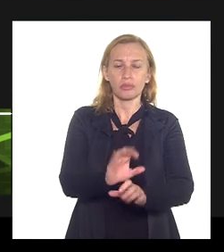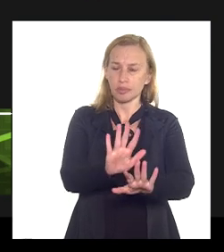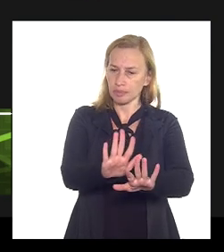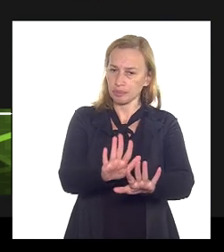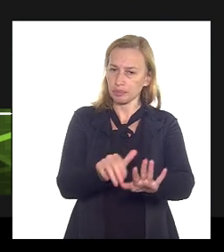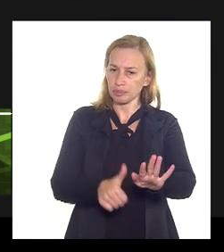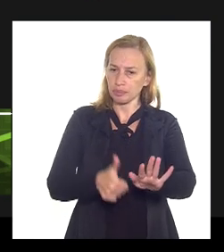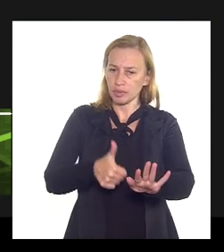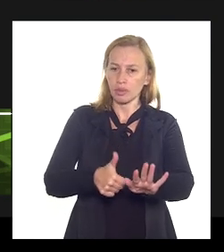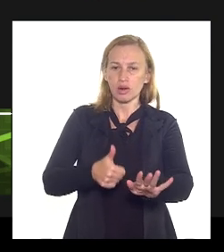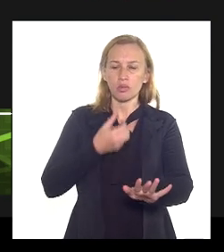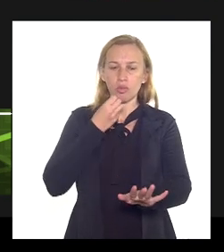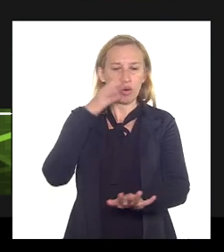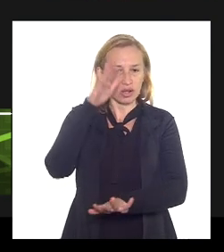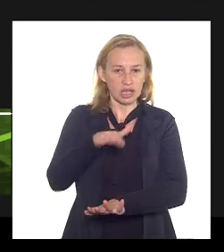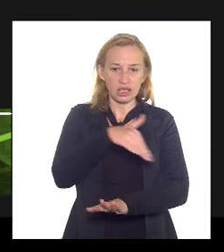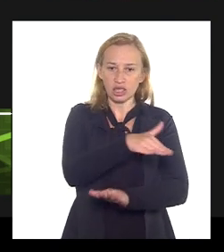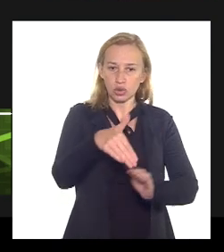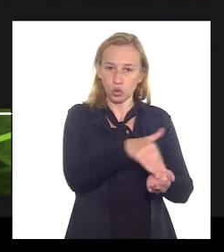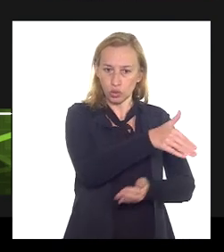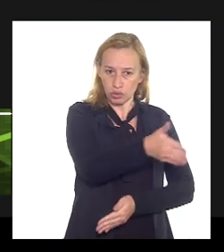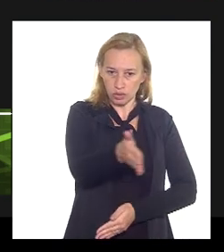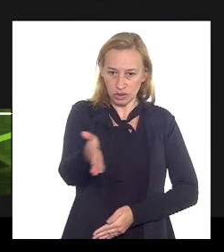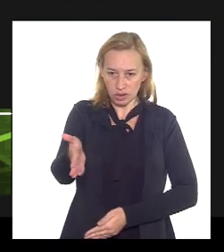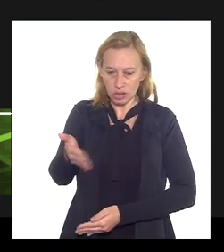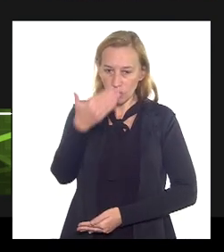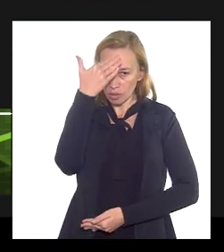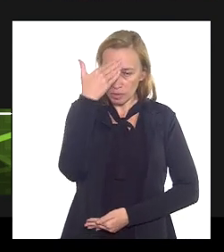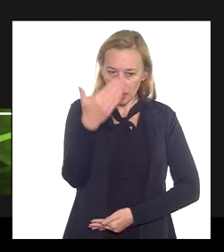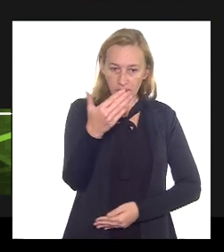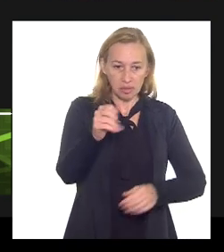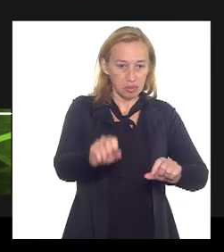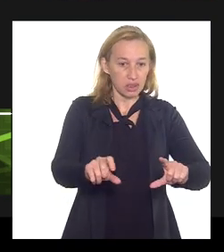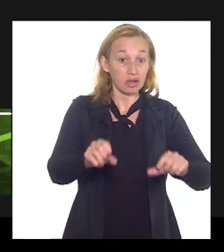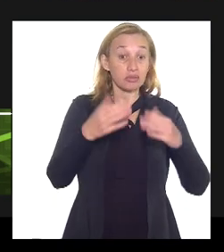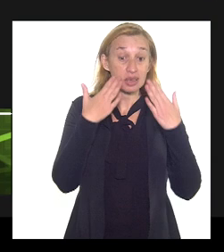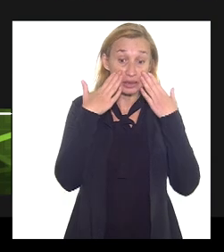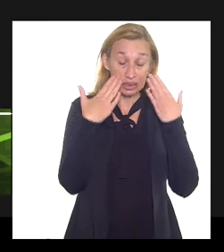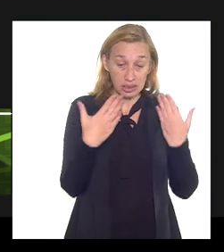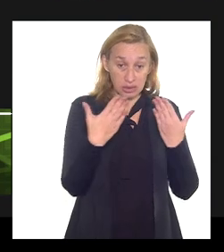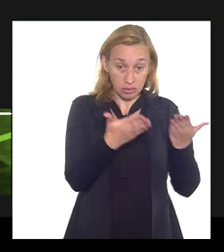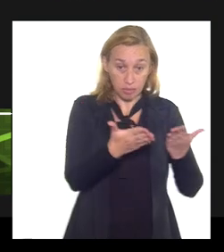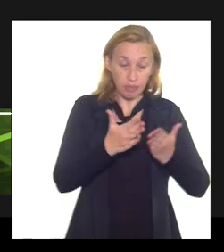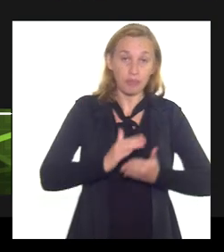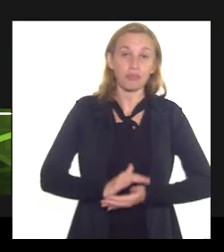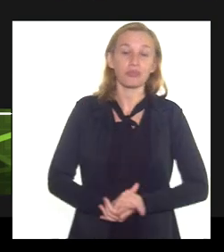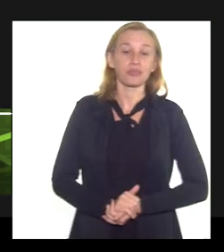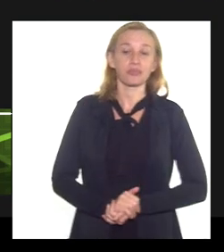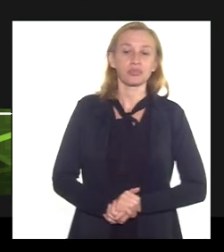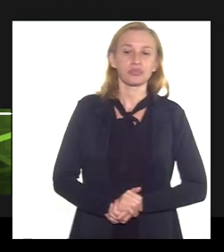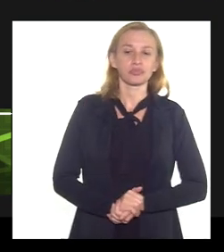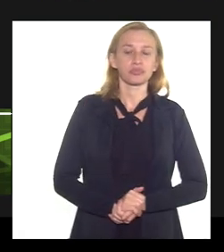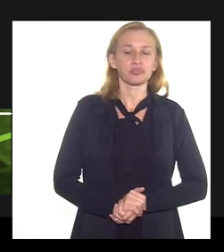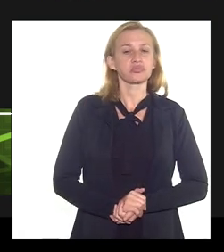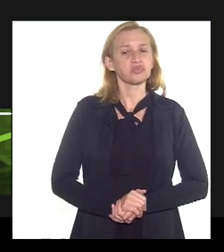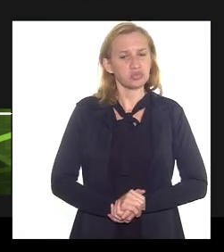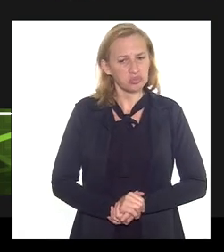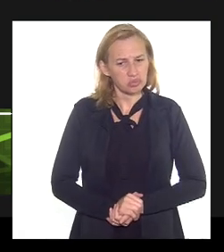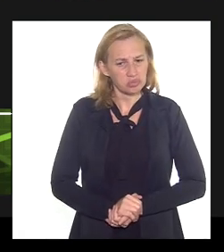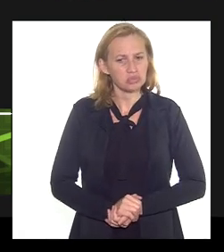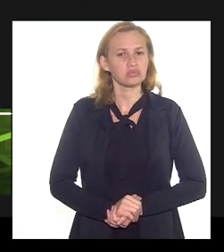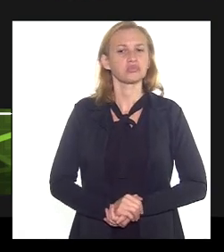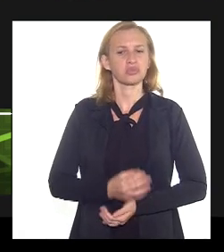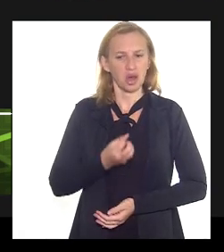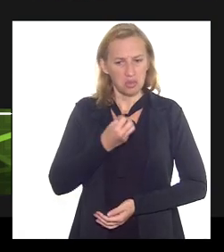todos obrigada pela apresentação da Petrobras bastante completa